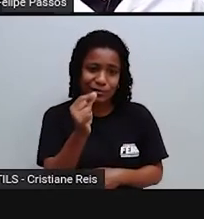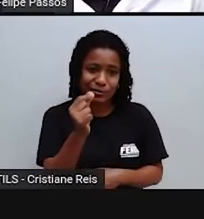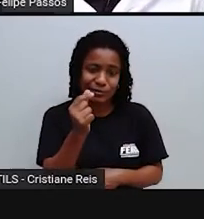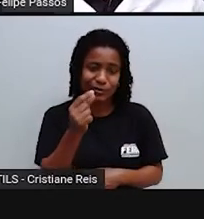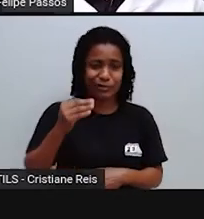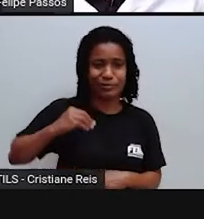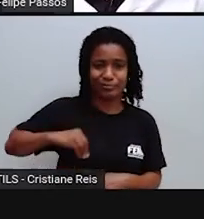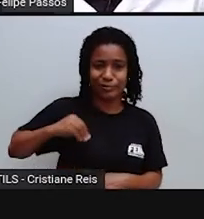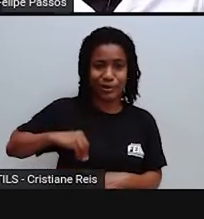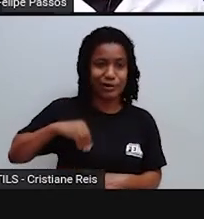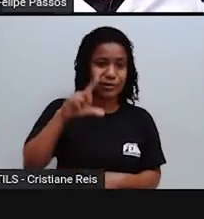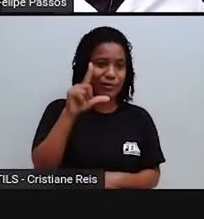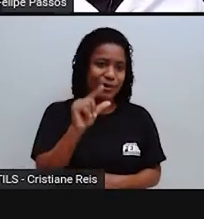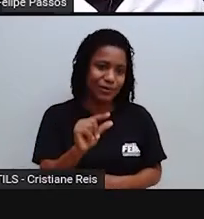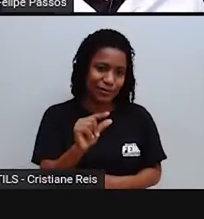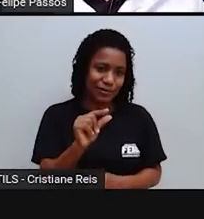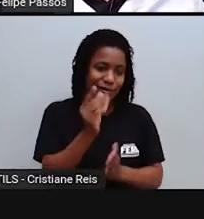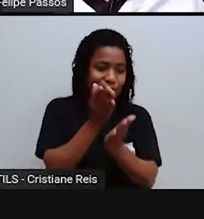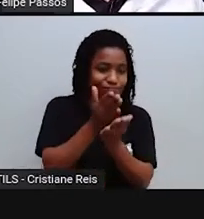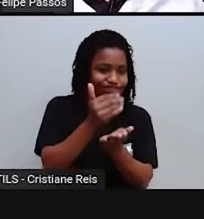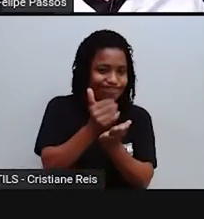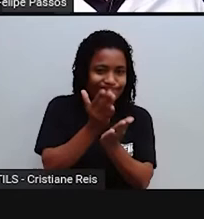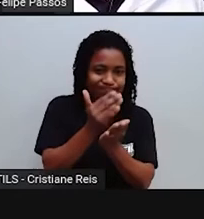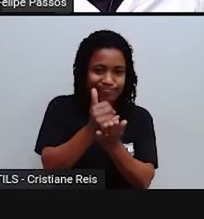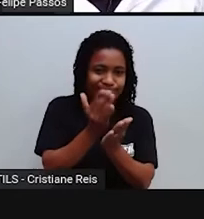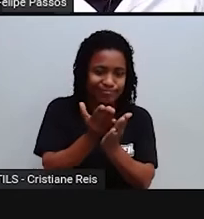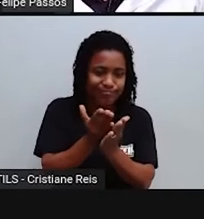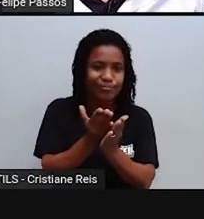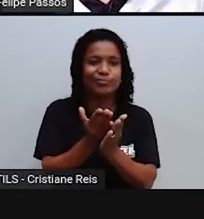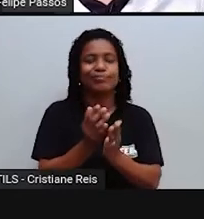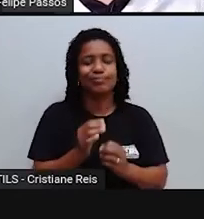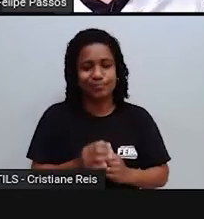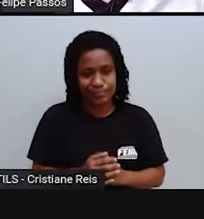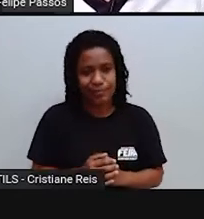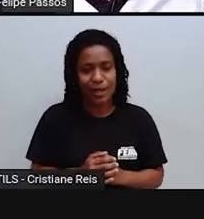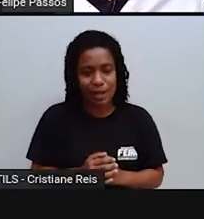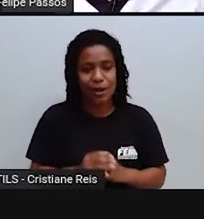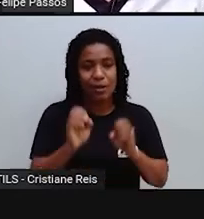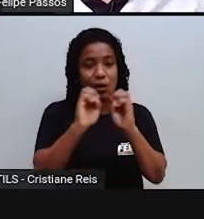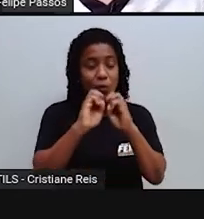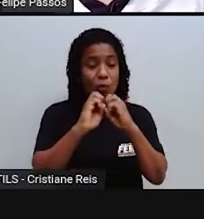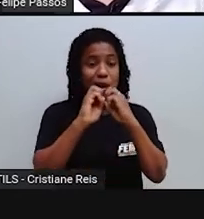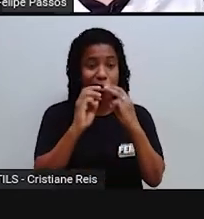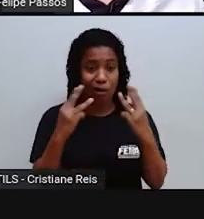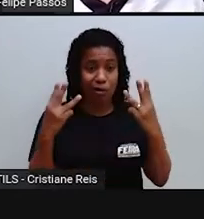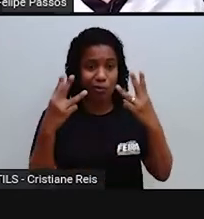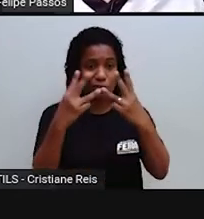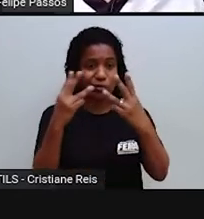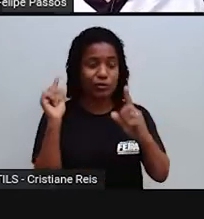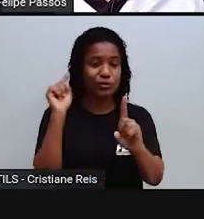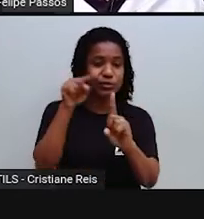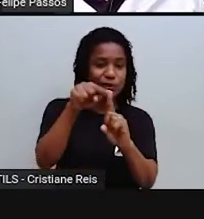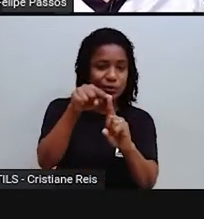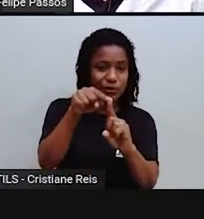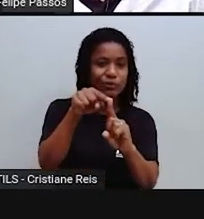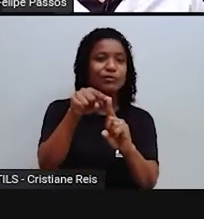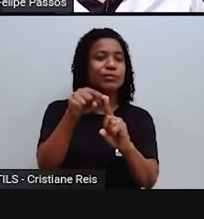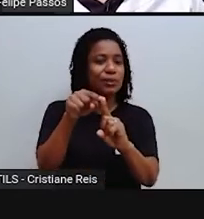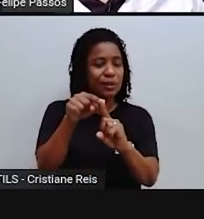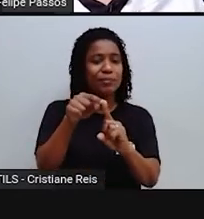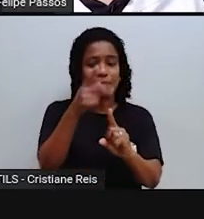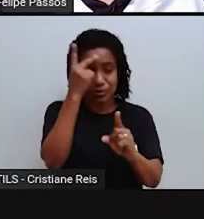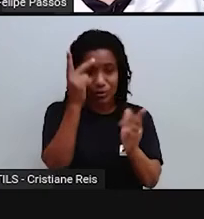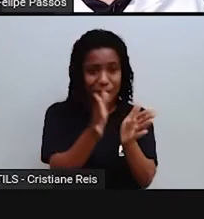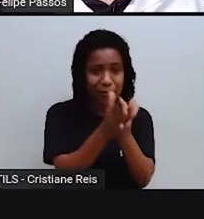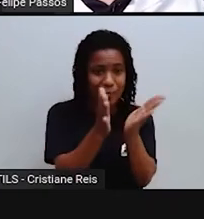o objetivo é justamente tirar essas pessoas dessa faixa e que elas tenham disponível para elas gastarem mais do que